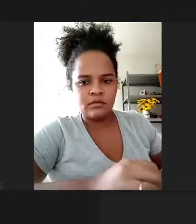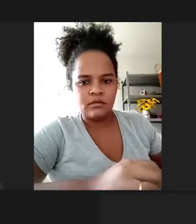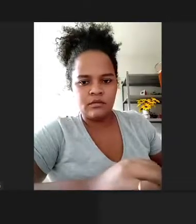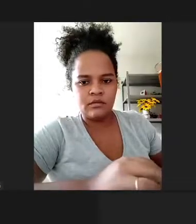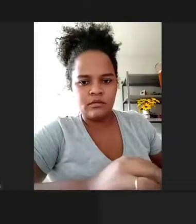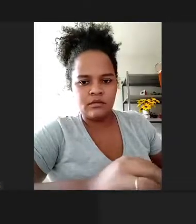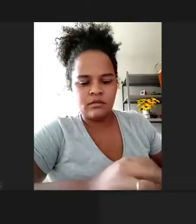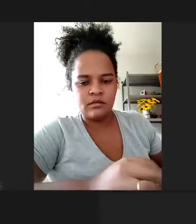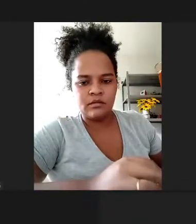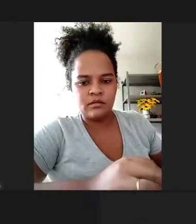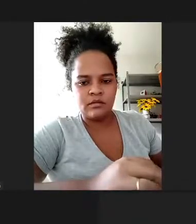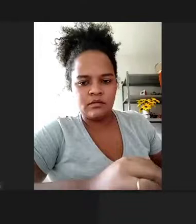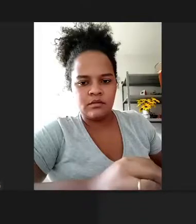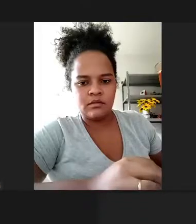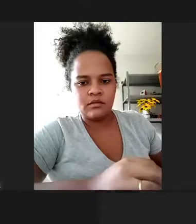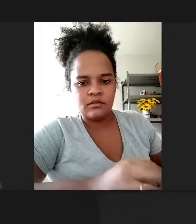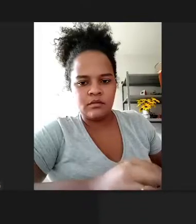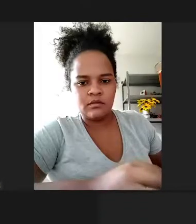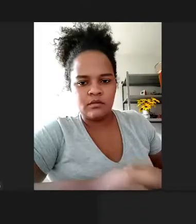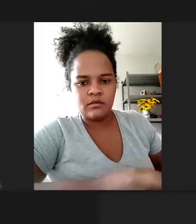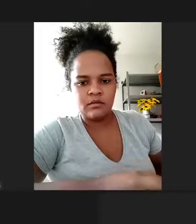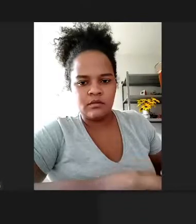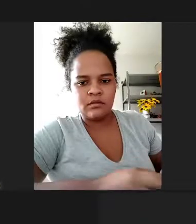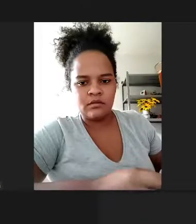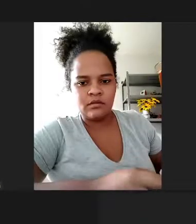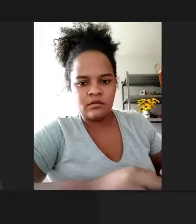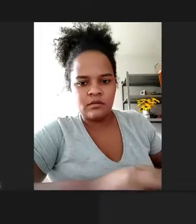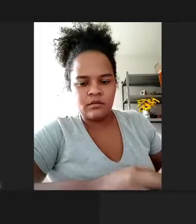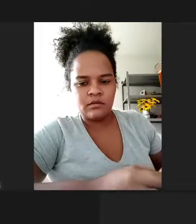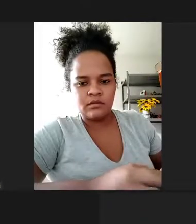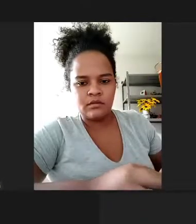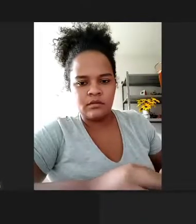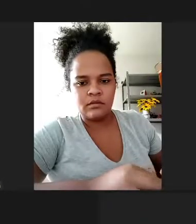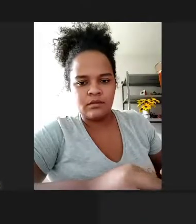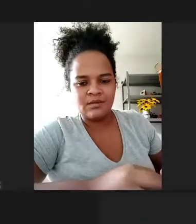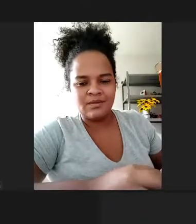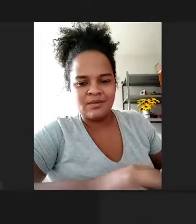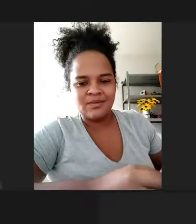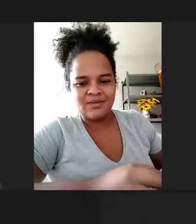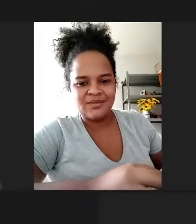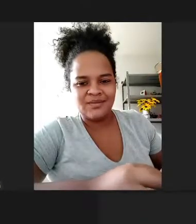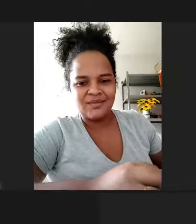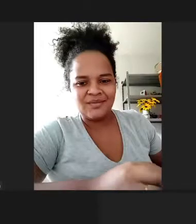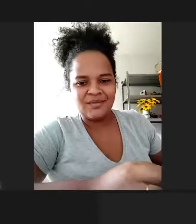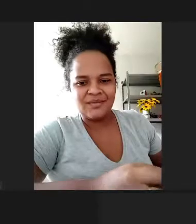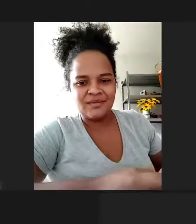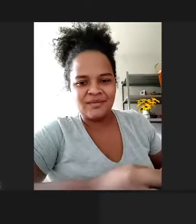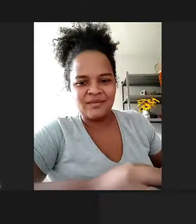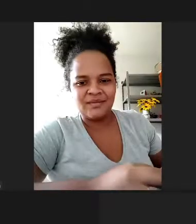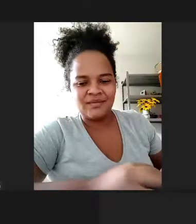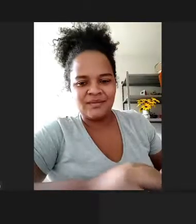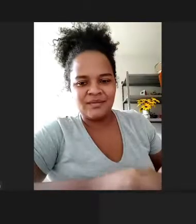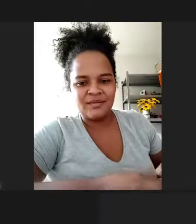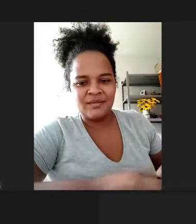É o verdade, a indicação. Paulão, por gentileza, continue. Indicação número 516 do vereador Paulo